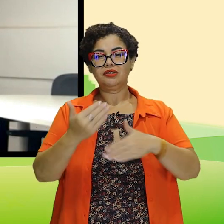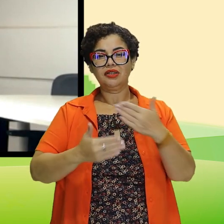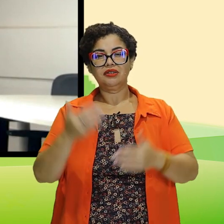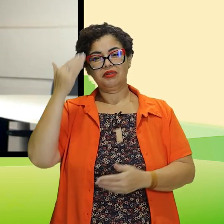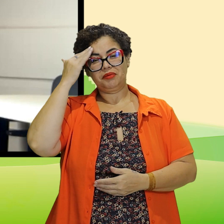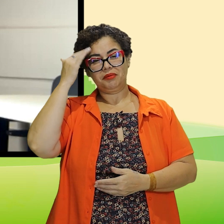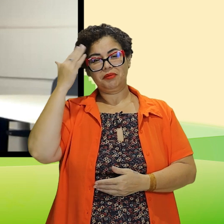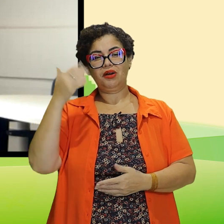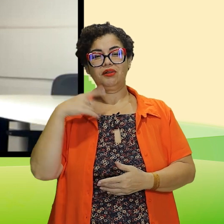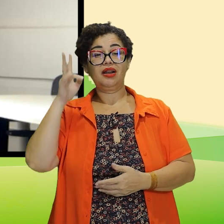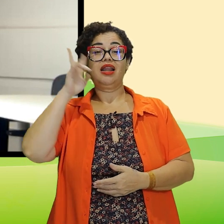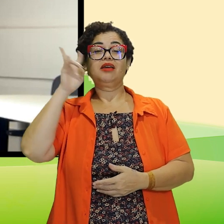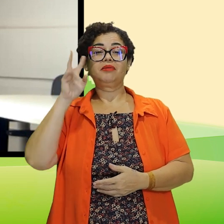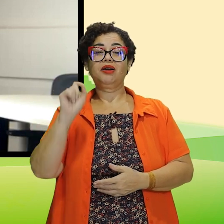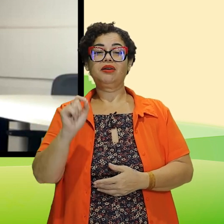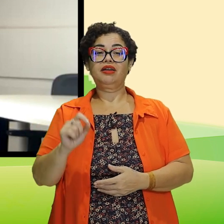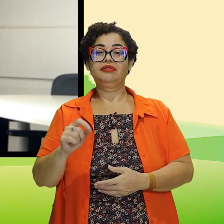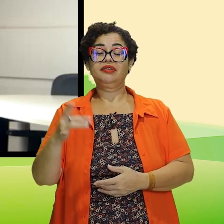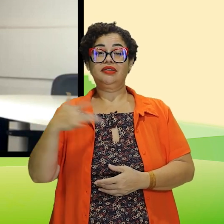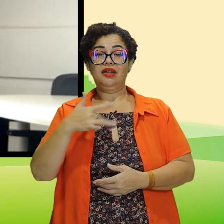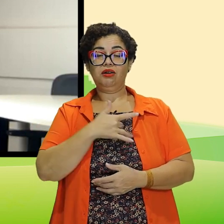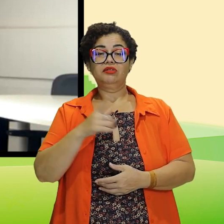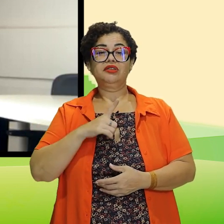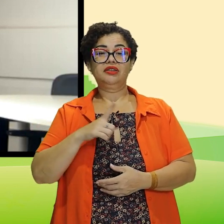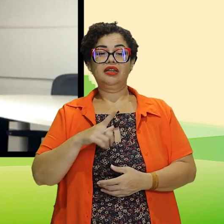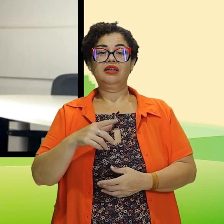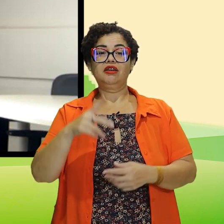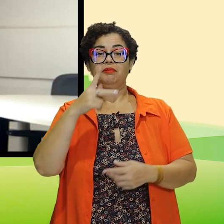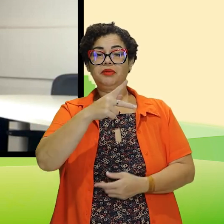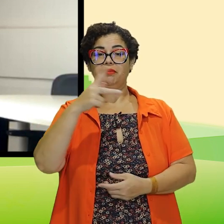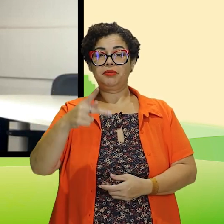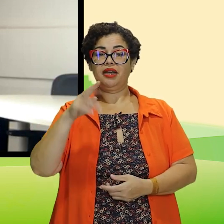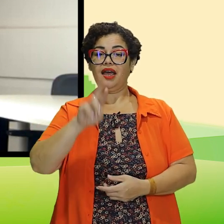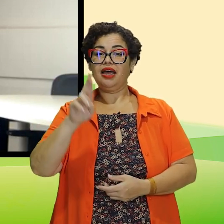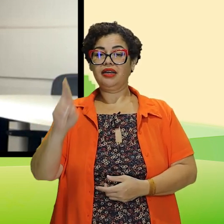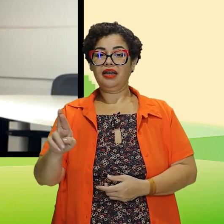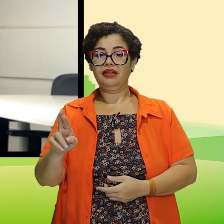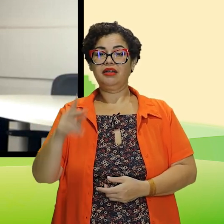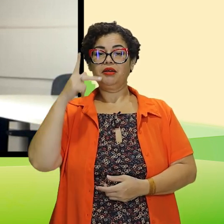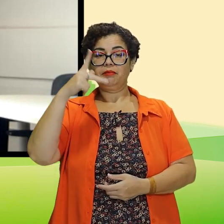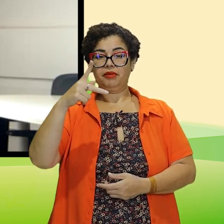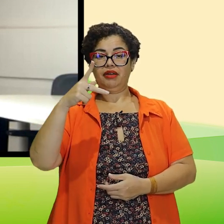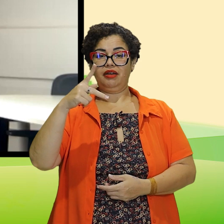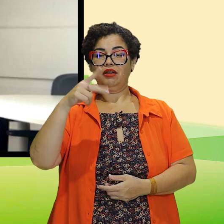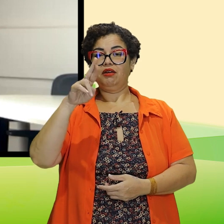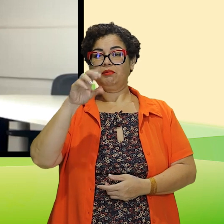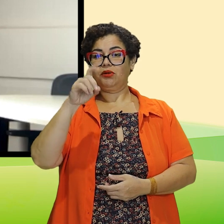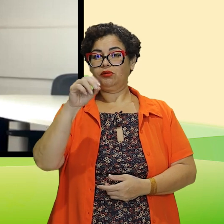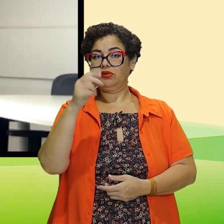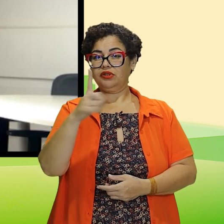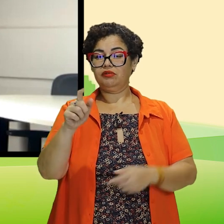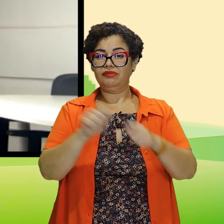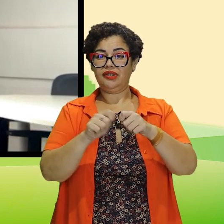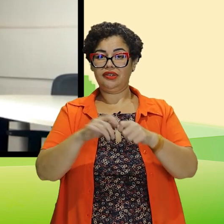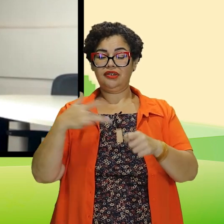um processo mnemônico para ajudar a lembrar. Dentro da saúde, nós trabalhamos com PPRR. P,